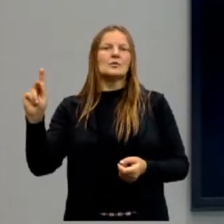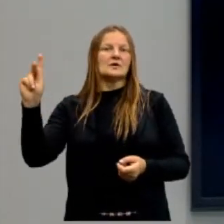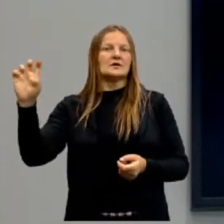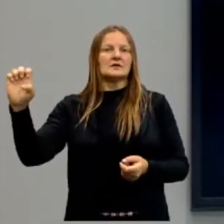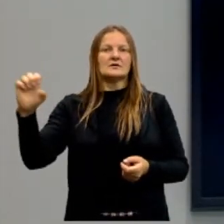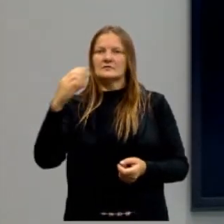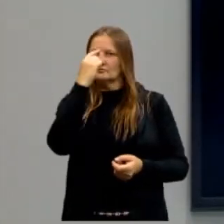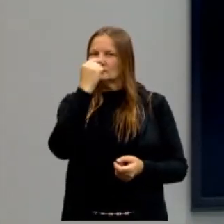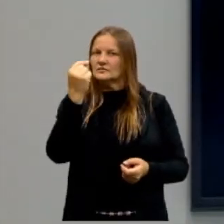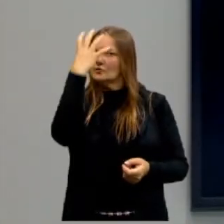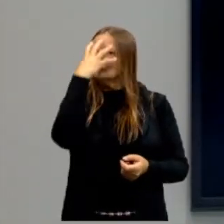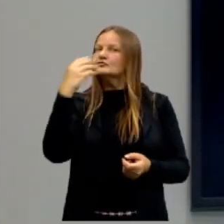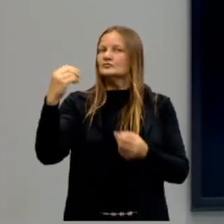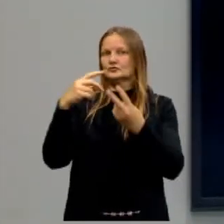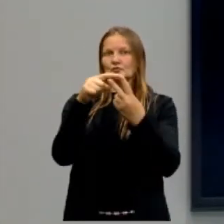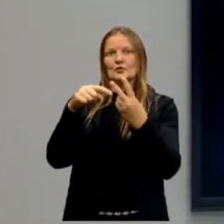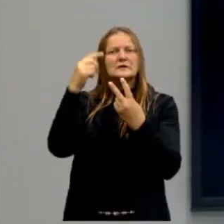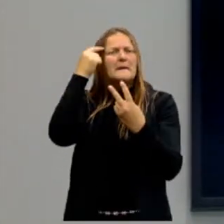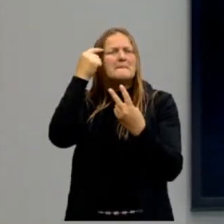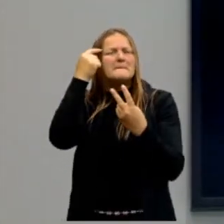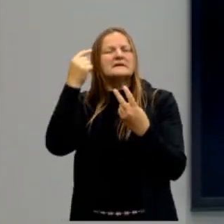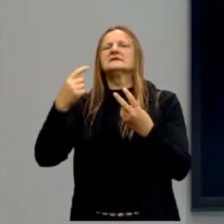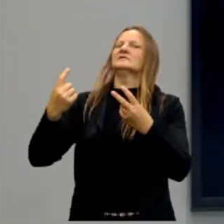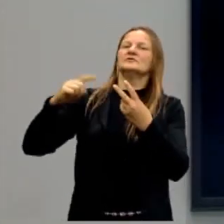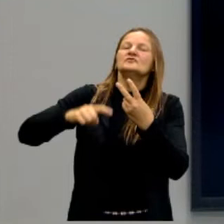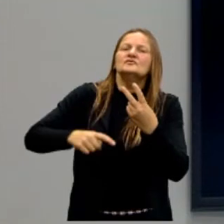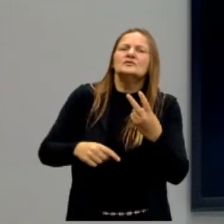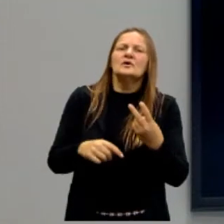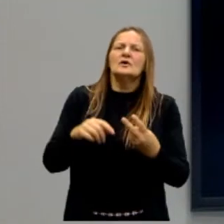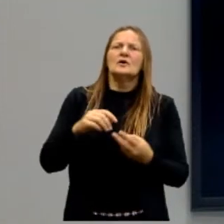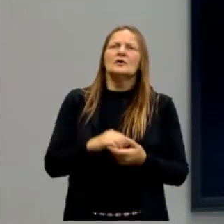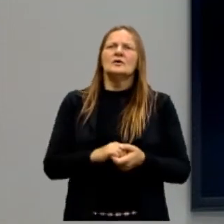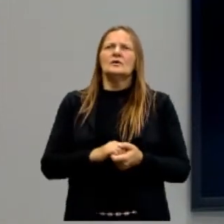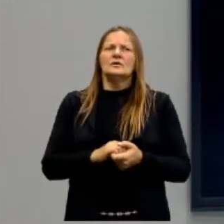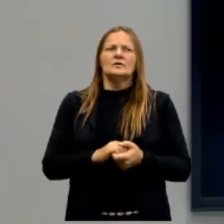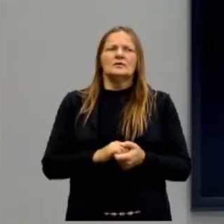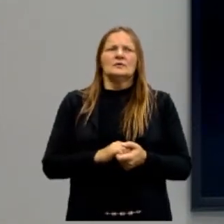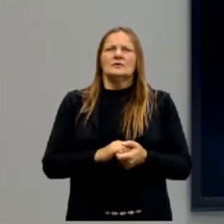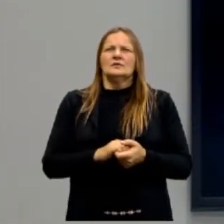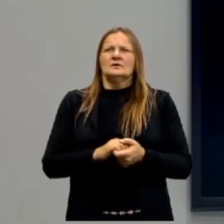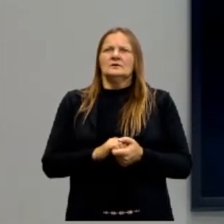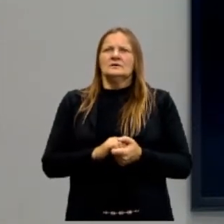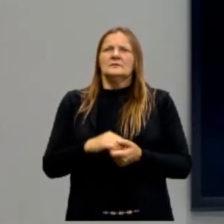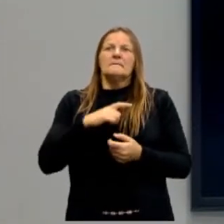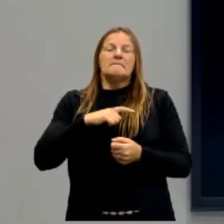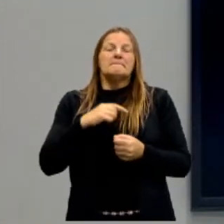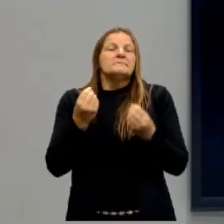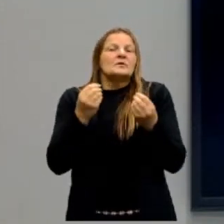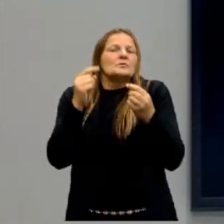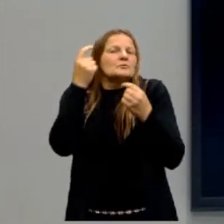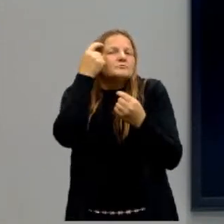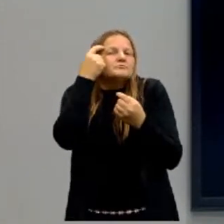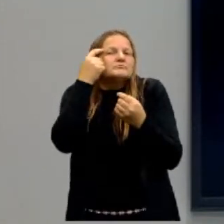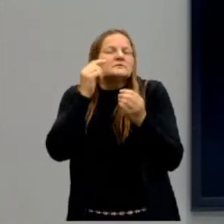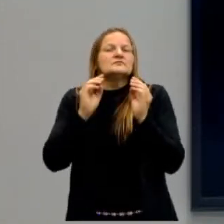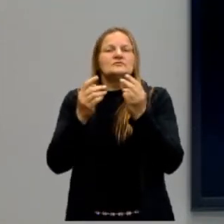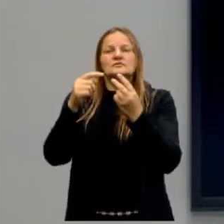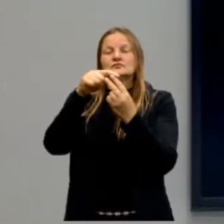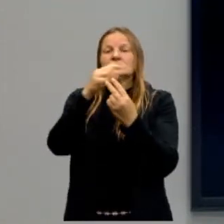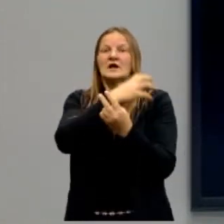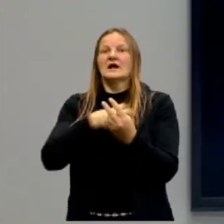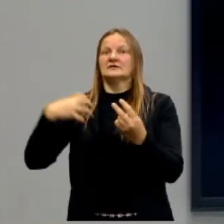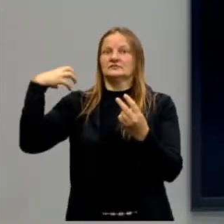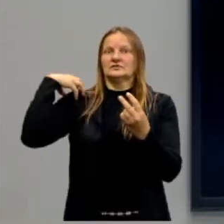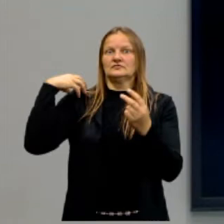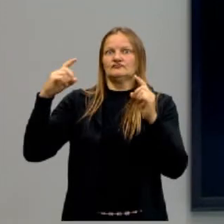O contrato social, o Hobbes, ele é uma posição diferente de Aristóteles, porque